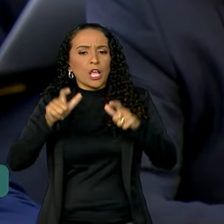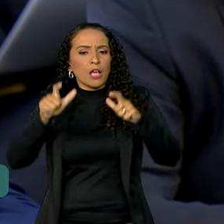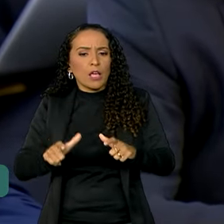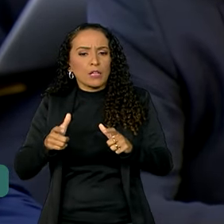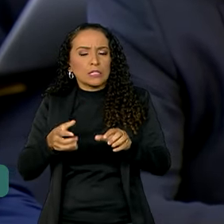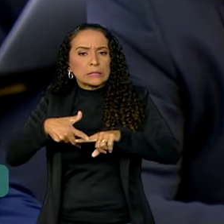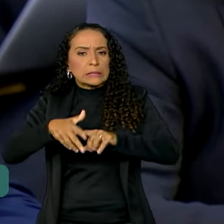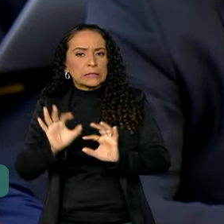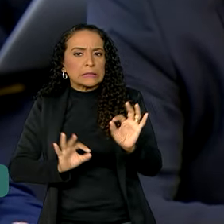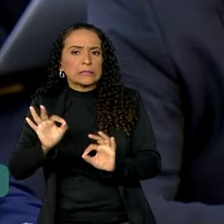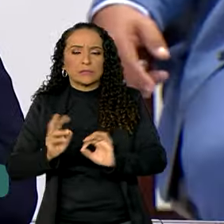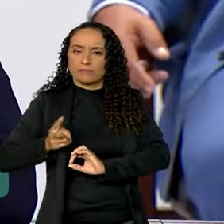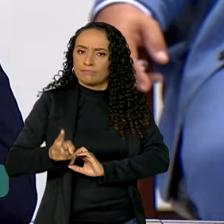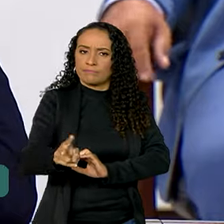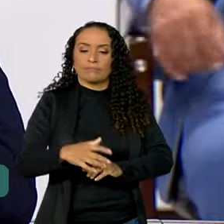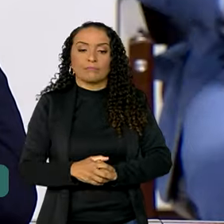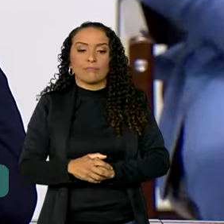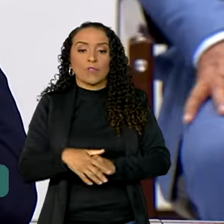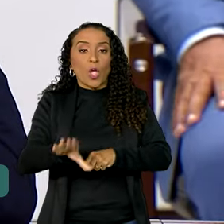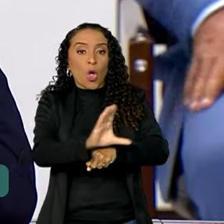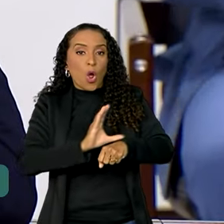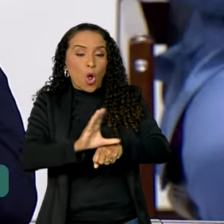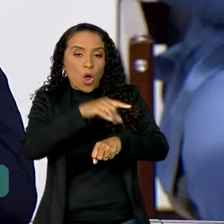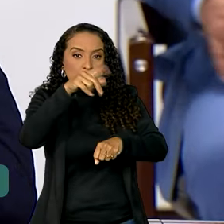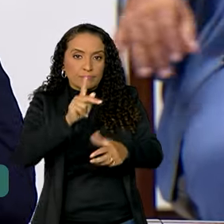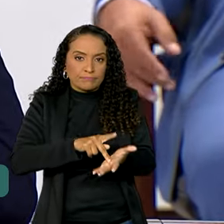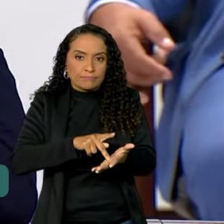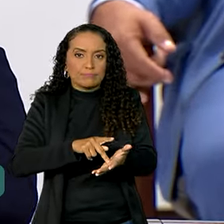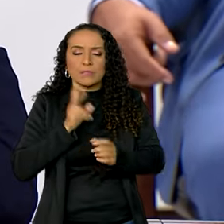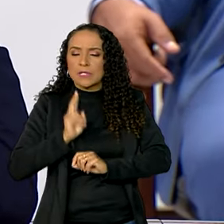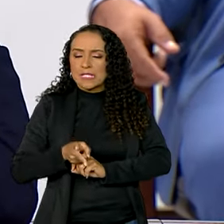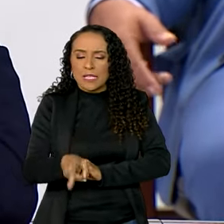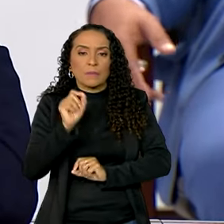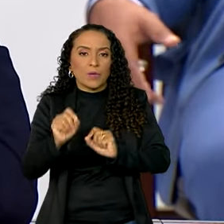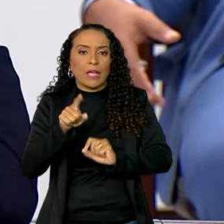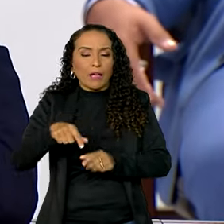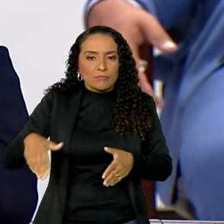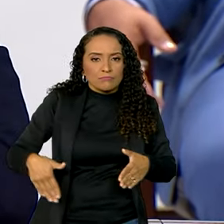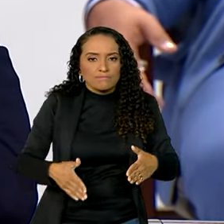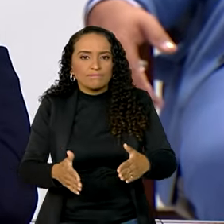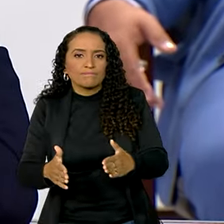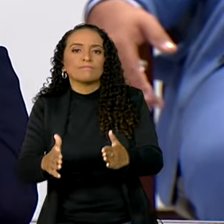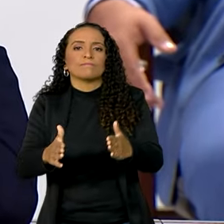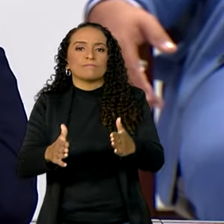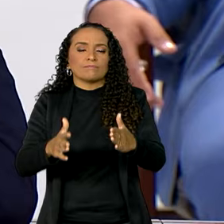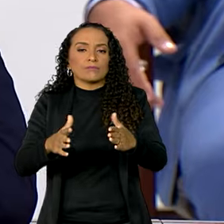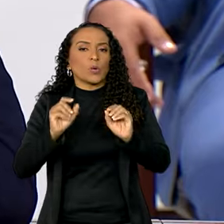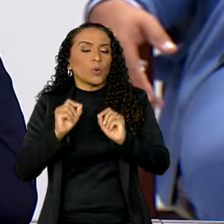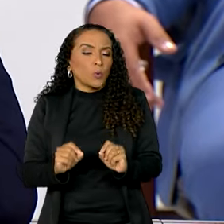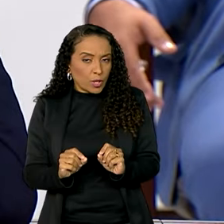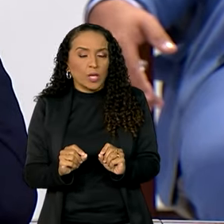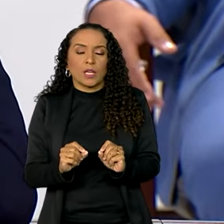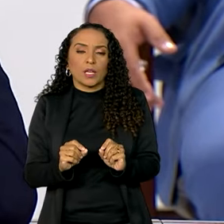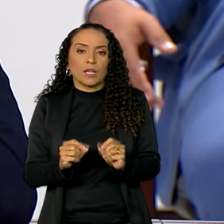de consertação permanente. Constitucionalizar sempre é um caminho que leva